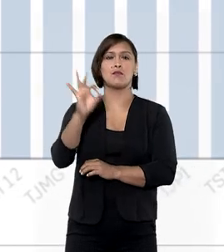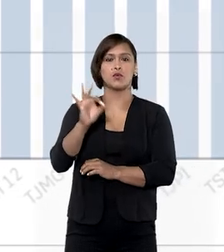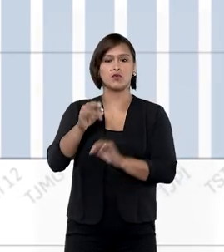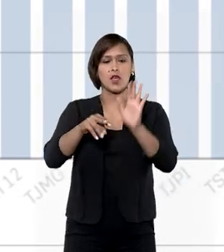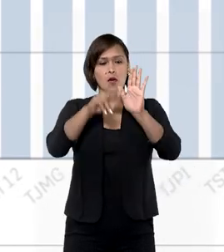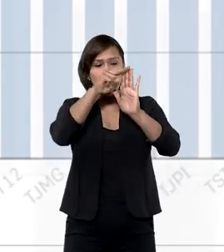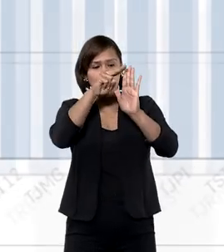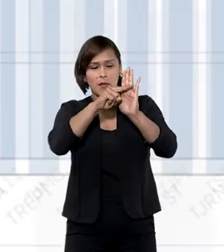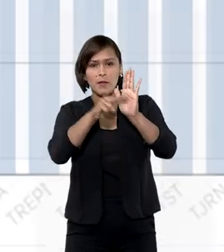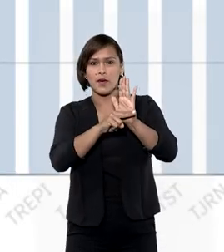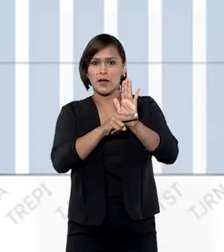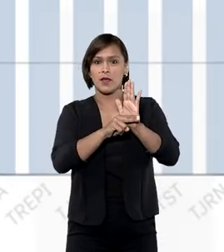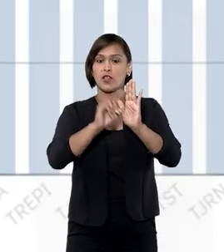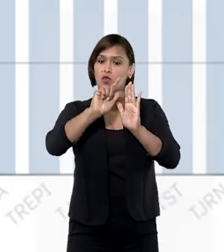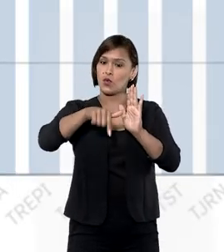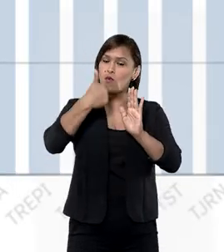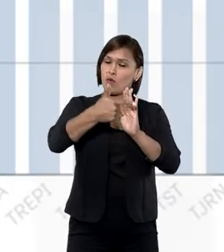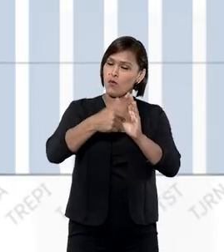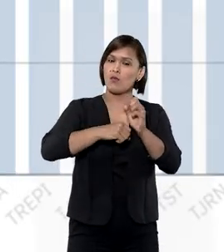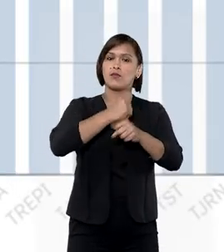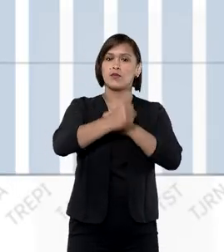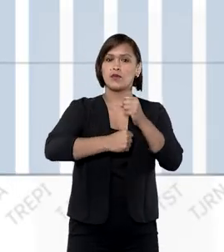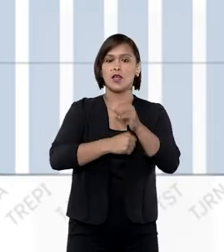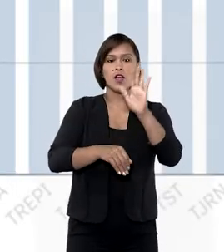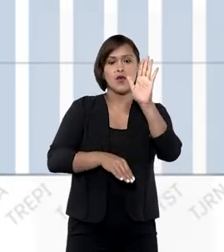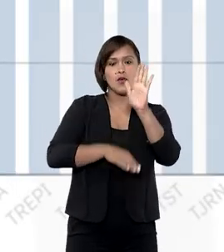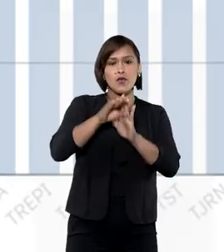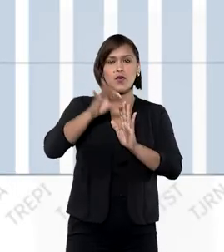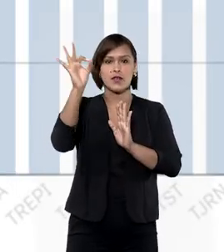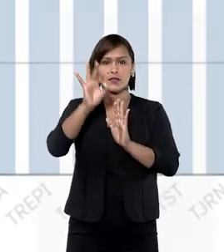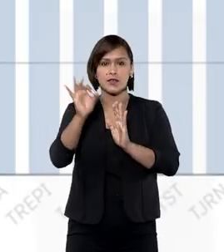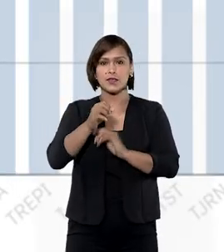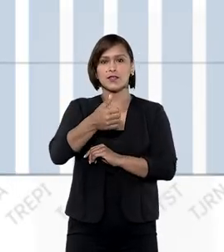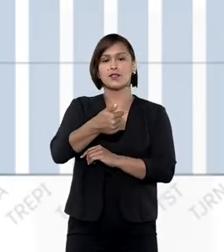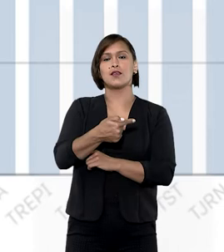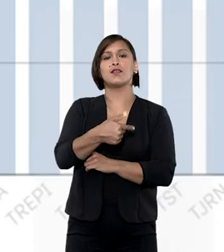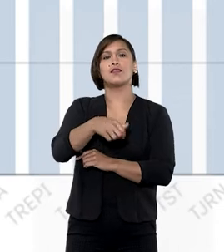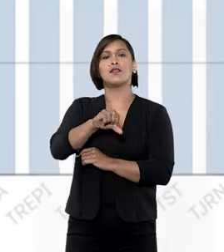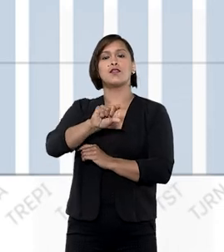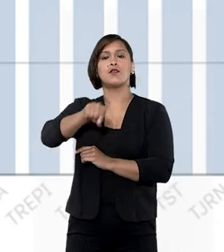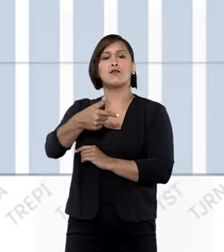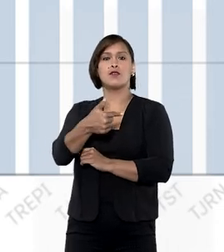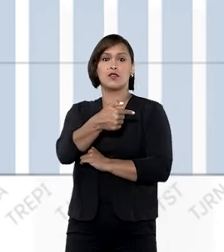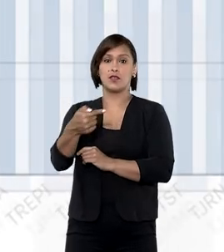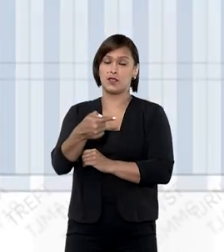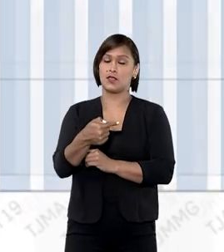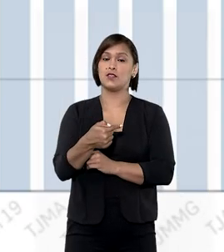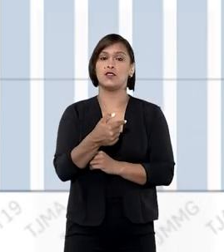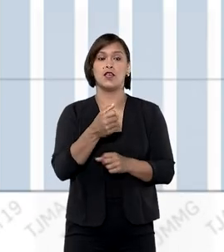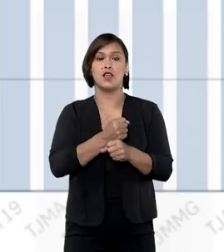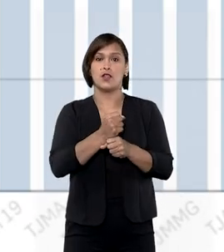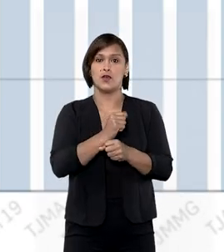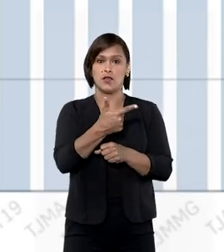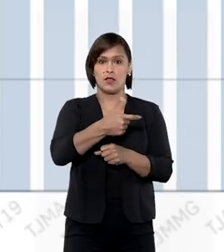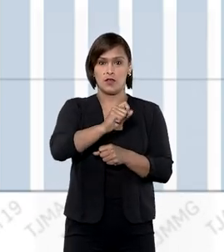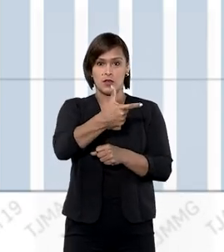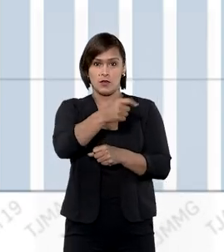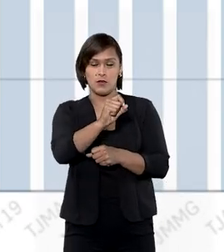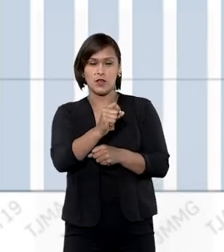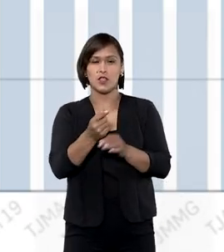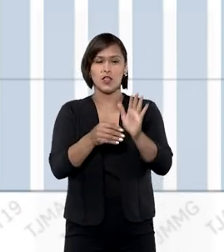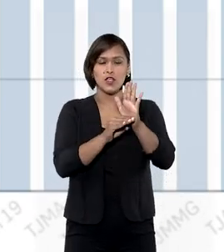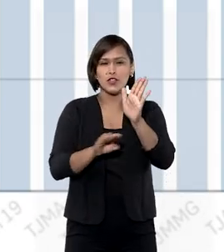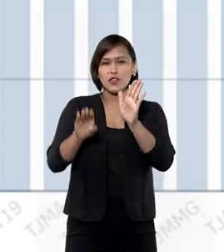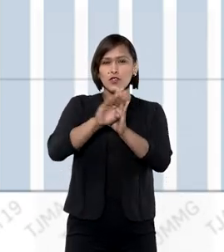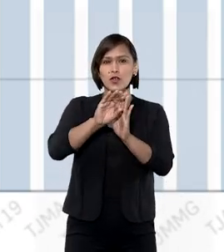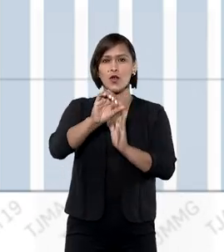critérios do ranking. No ano seguinte, o percentual subiu para 79,7% e, em 2020, chegou a